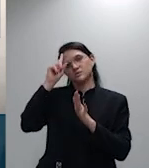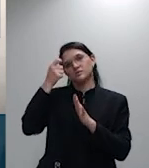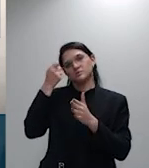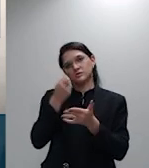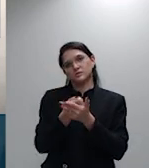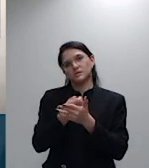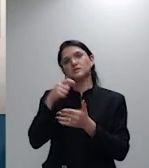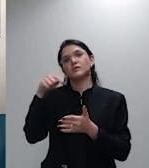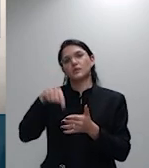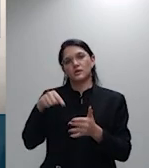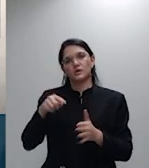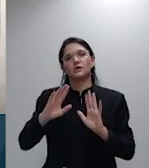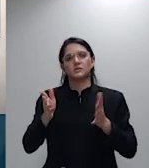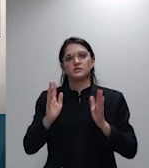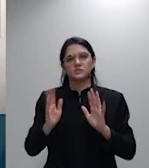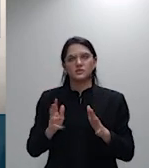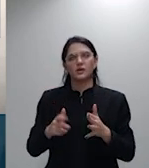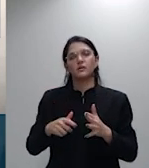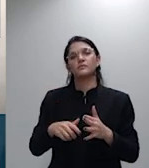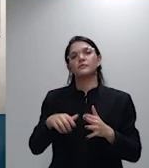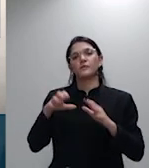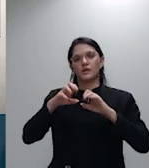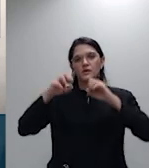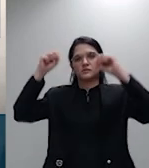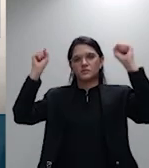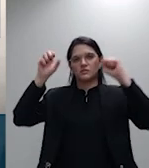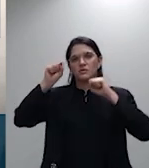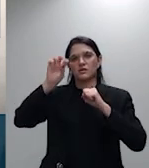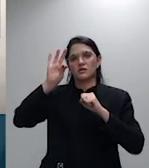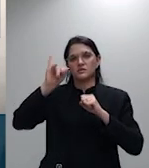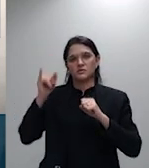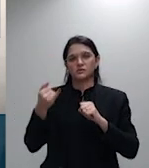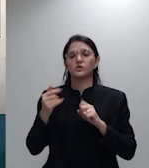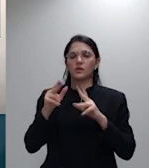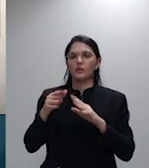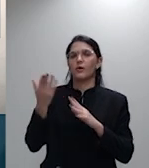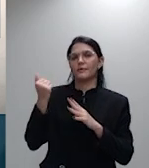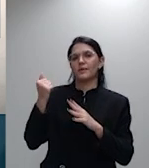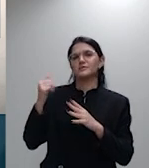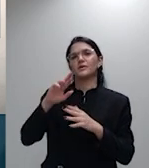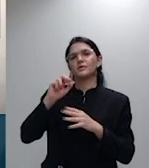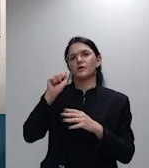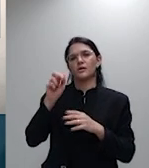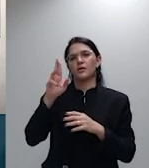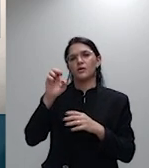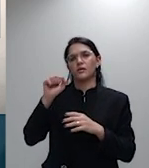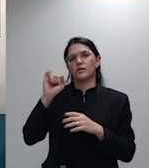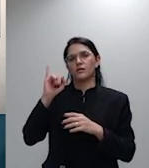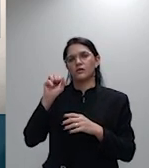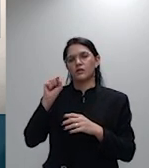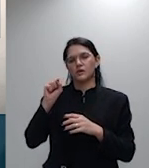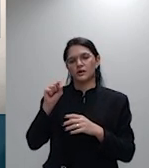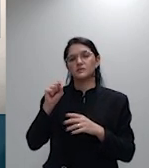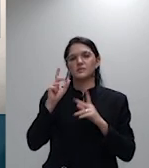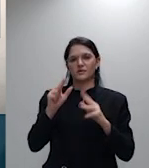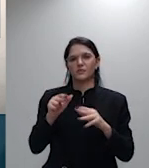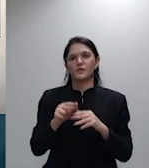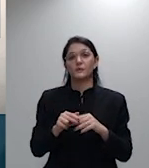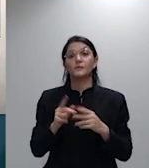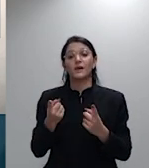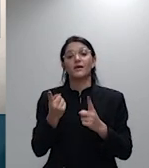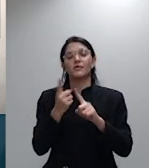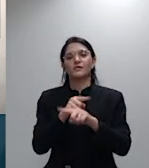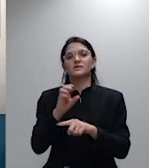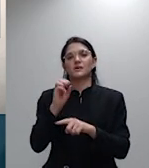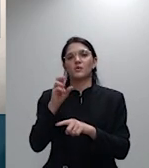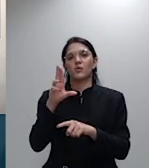tribunal de justiça no aresto mencionado. A inversão do ônus da prova não é automática, nem seja